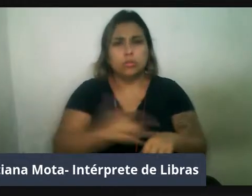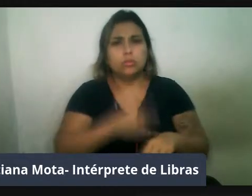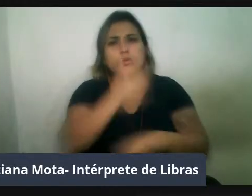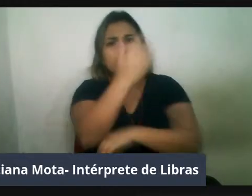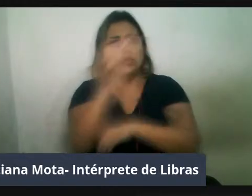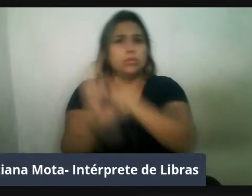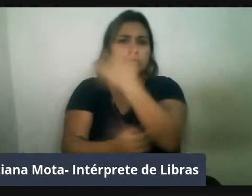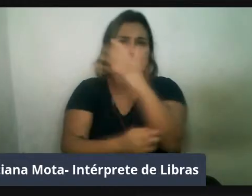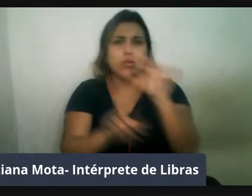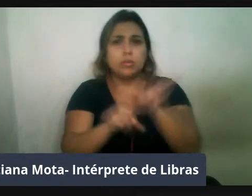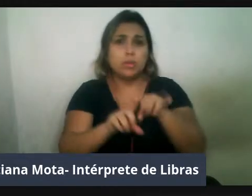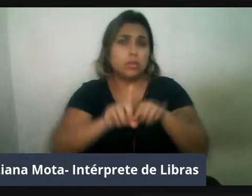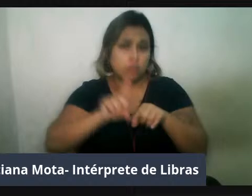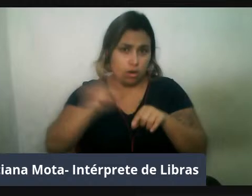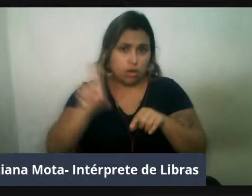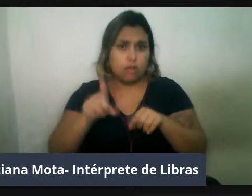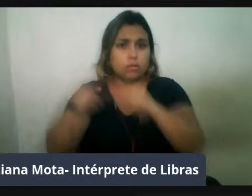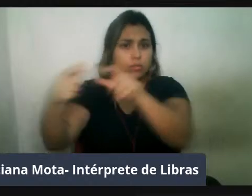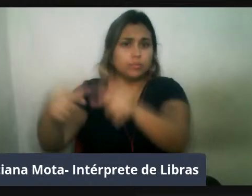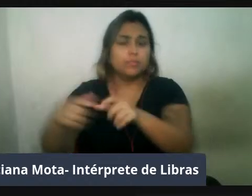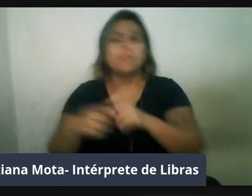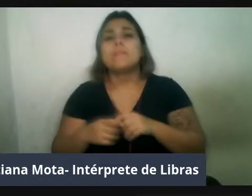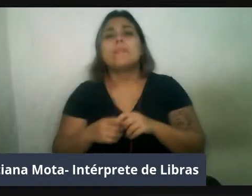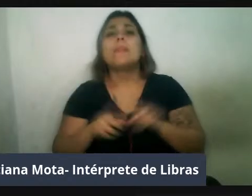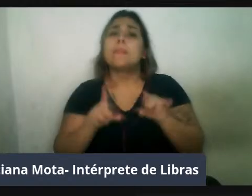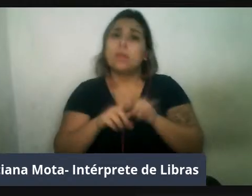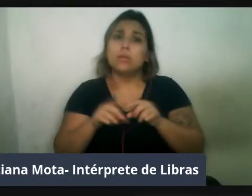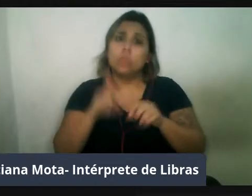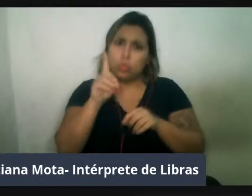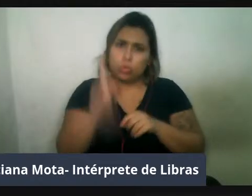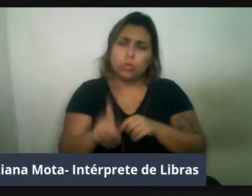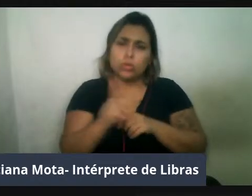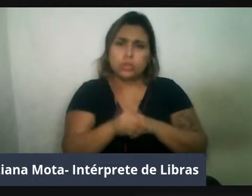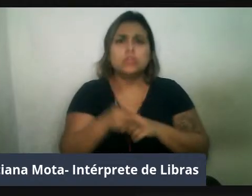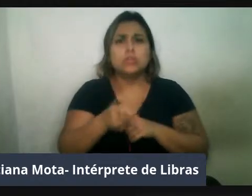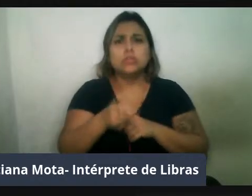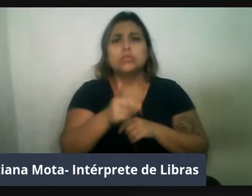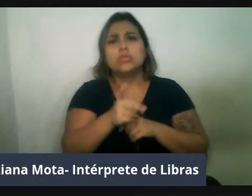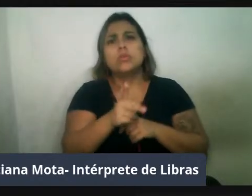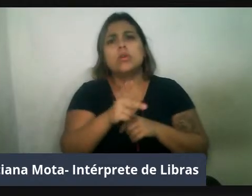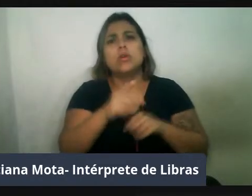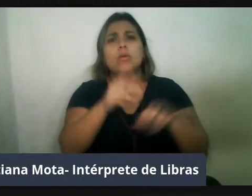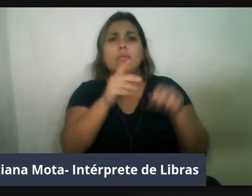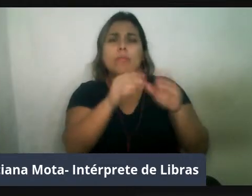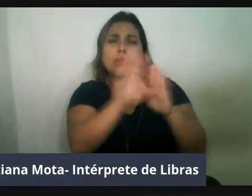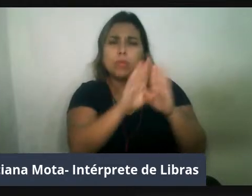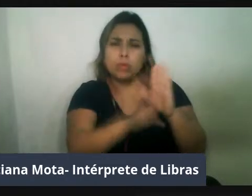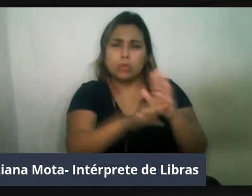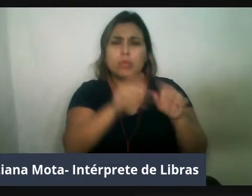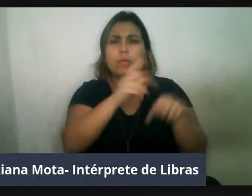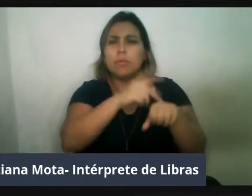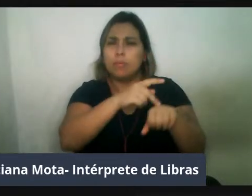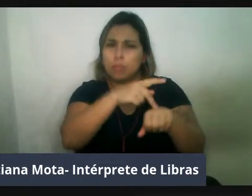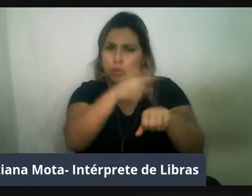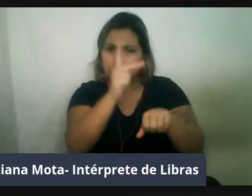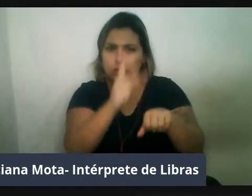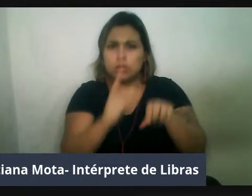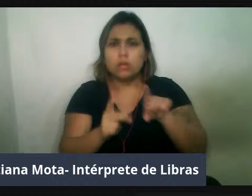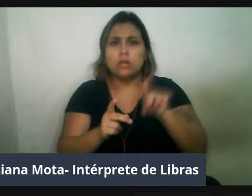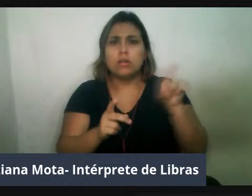de Joinville e docente permanente no Programa de Pós-Graduação em Ecologia da Universidade Federal de Santa